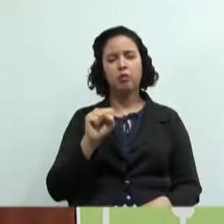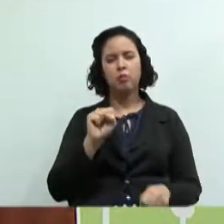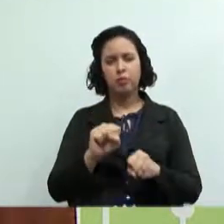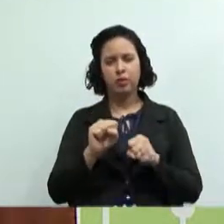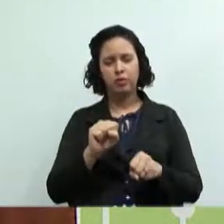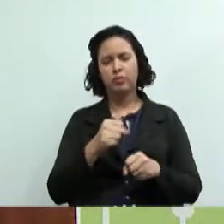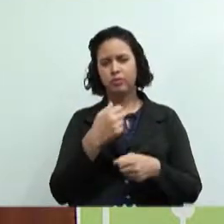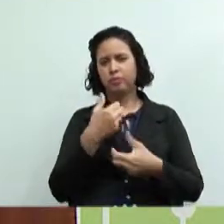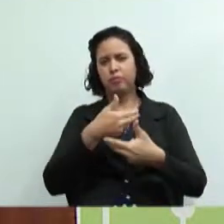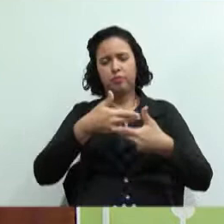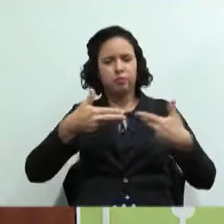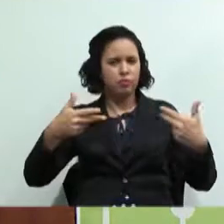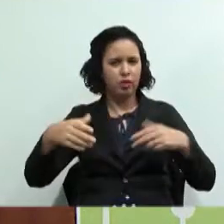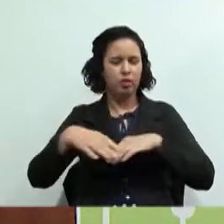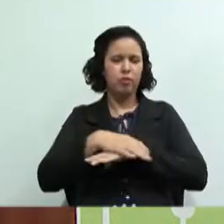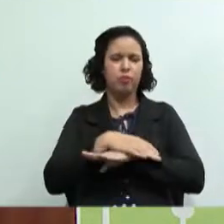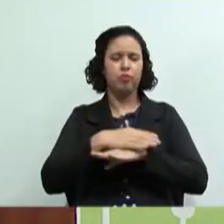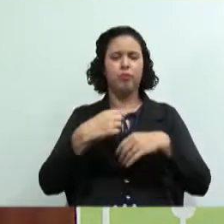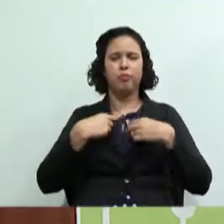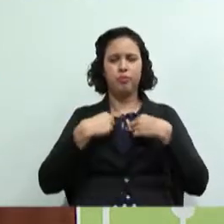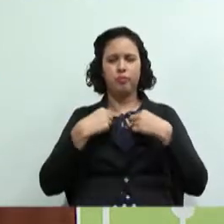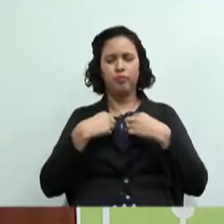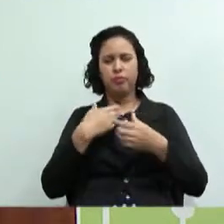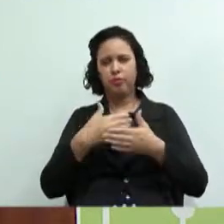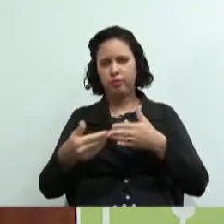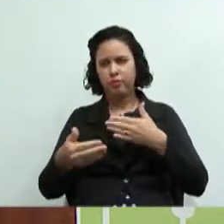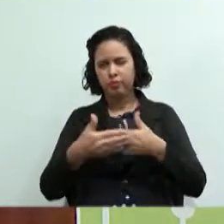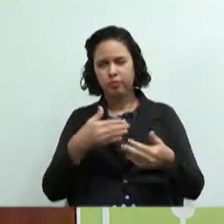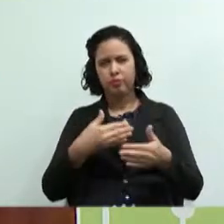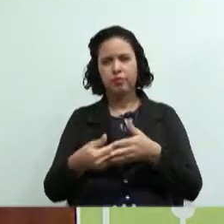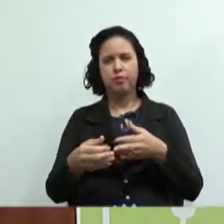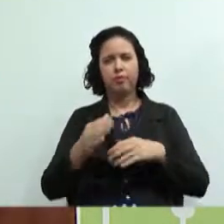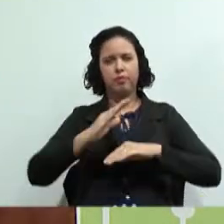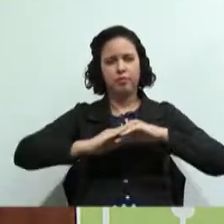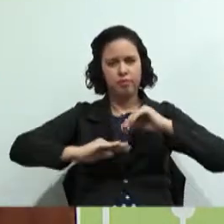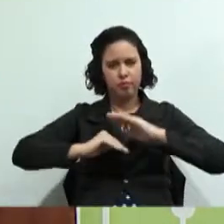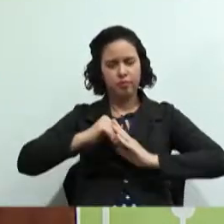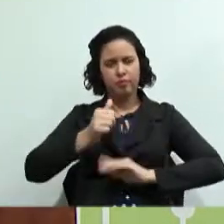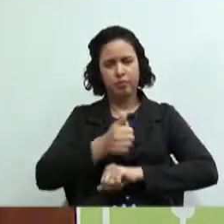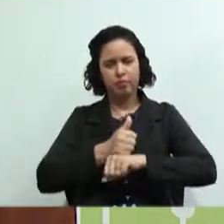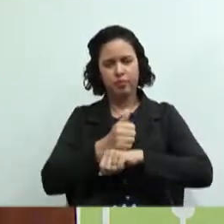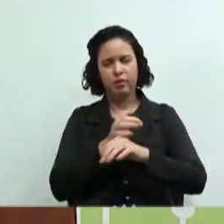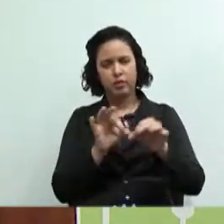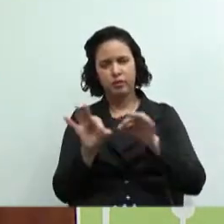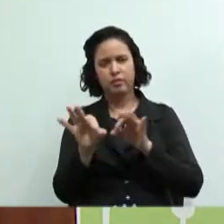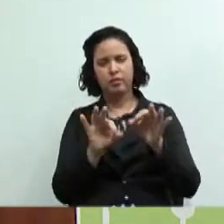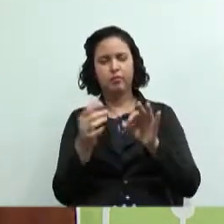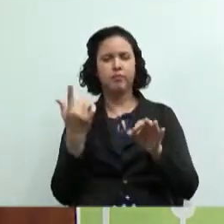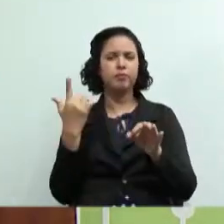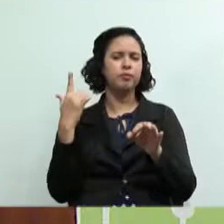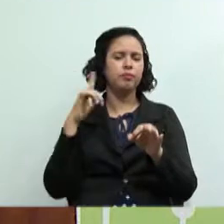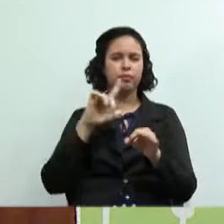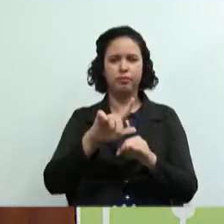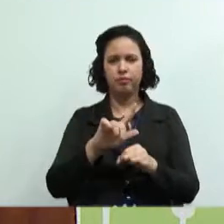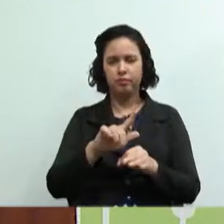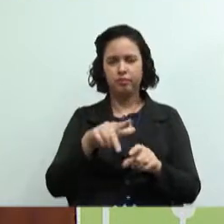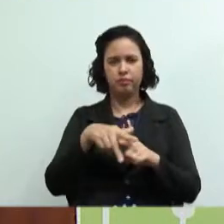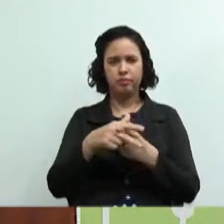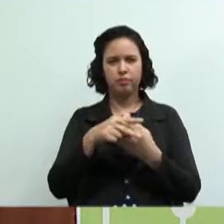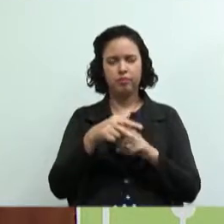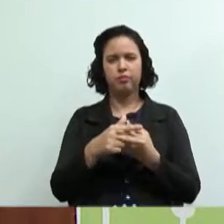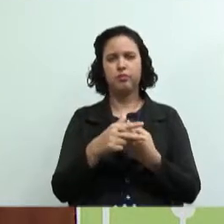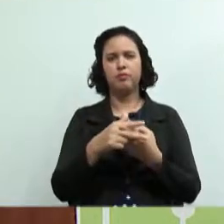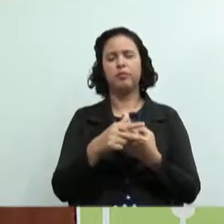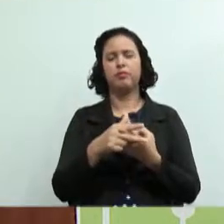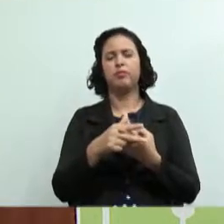outra coisa que profissionais do mesmo ramo se organizam para adquirir meios de produção, ferramentas e